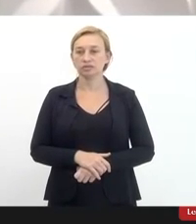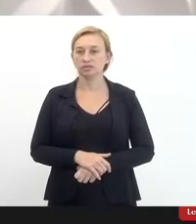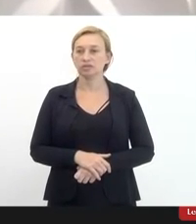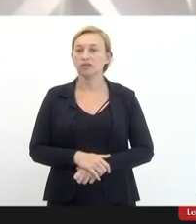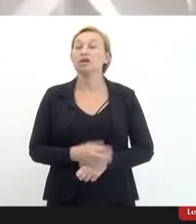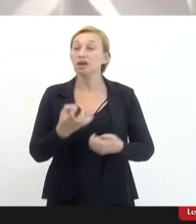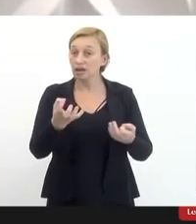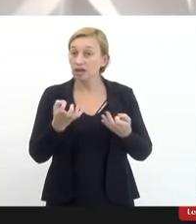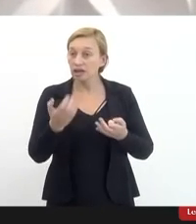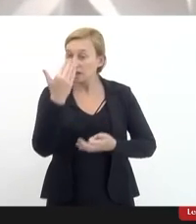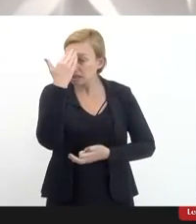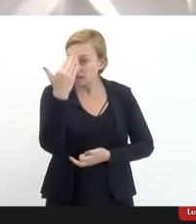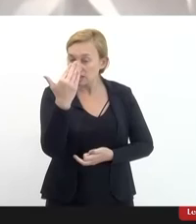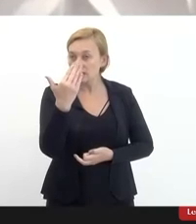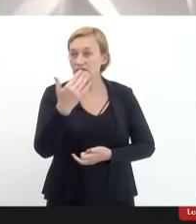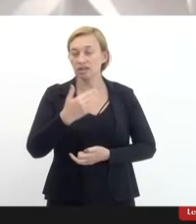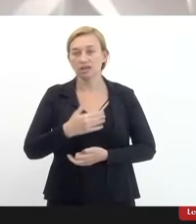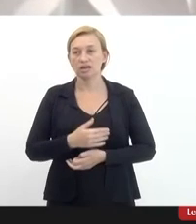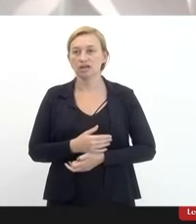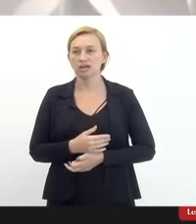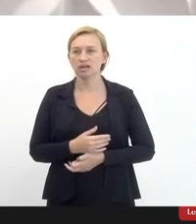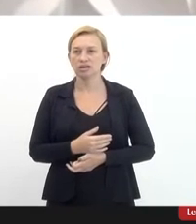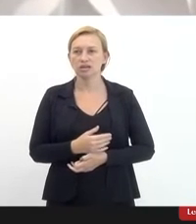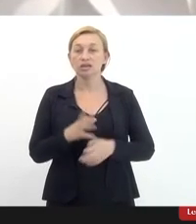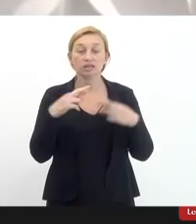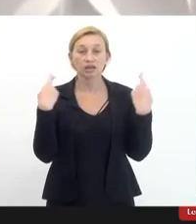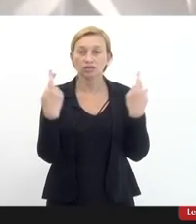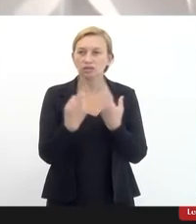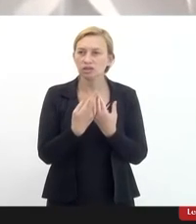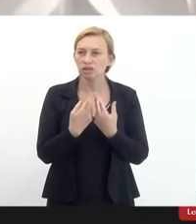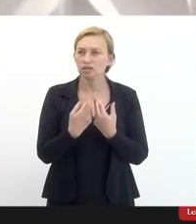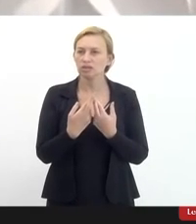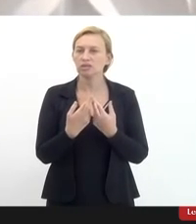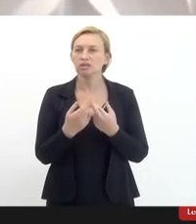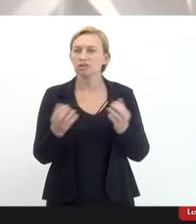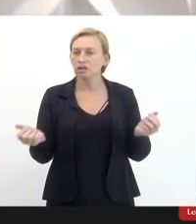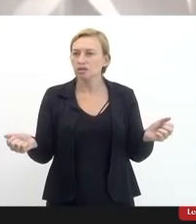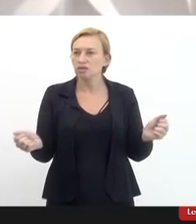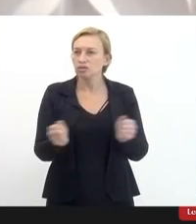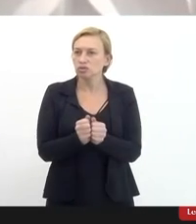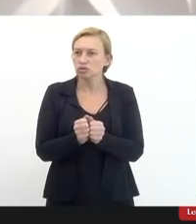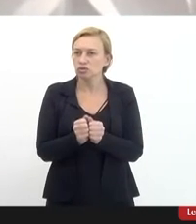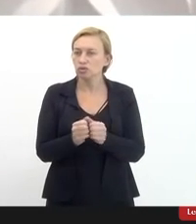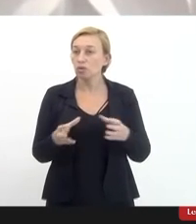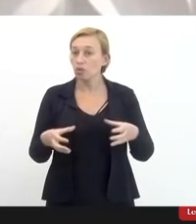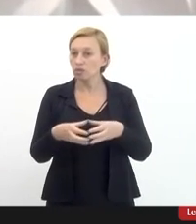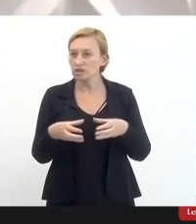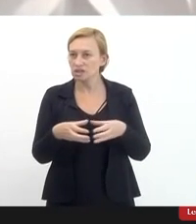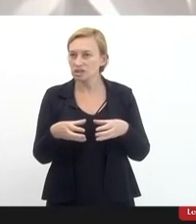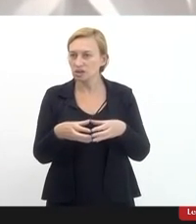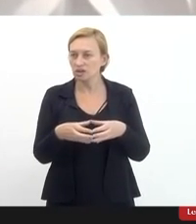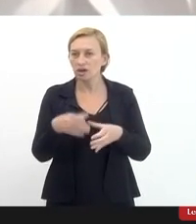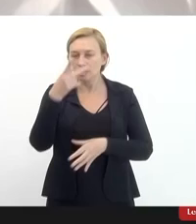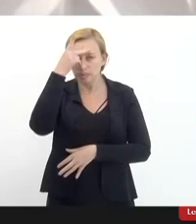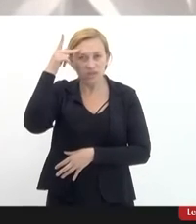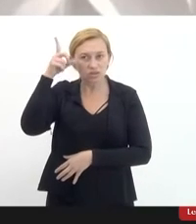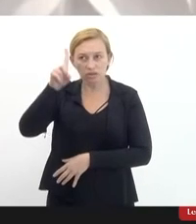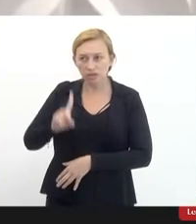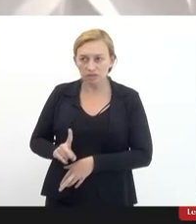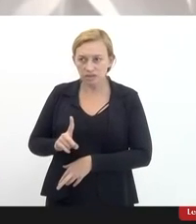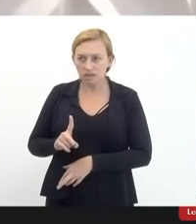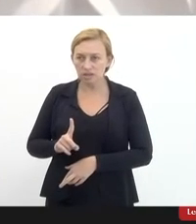quero muito agradecer aqui que essa audiência foi feita em parceria com a comissão da pessoa com